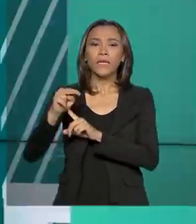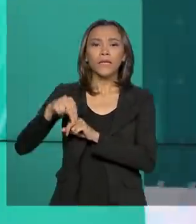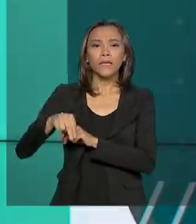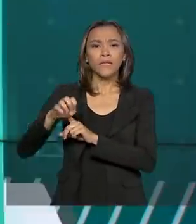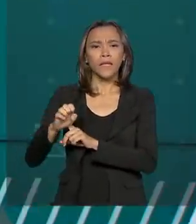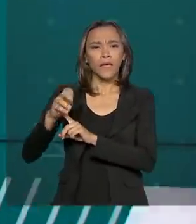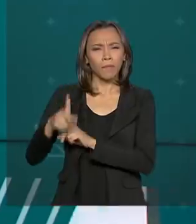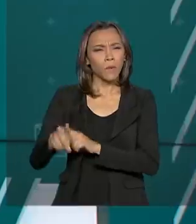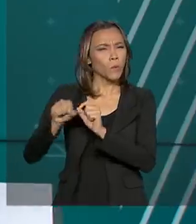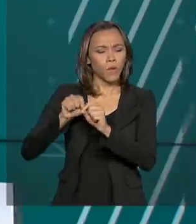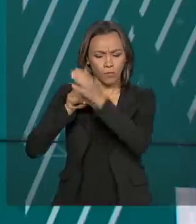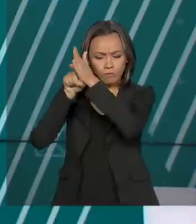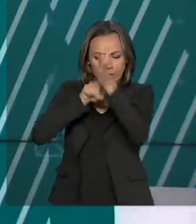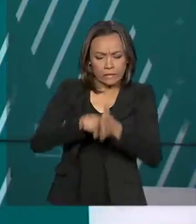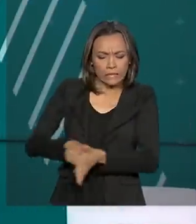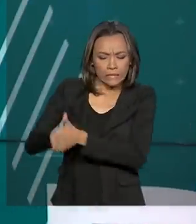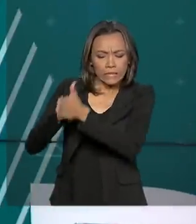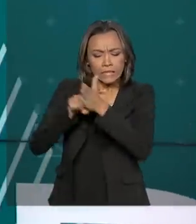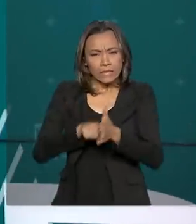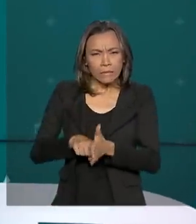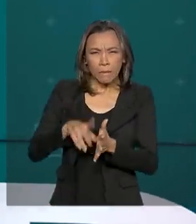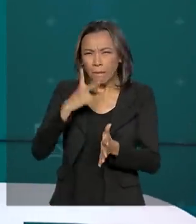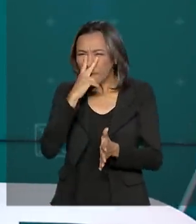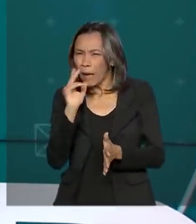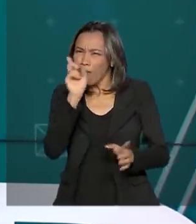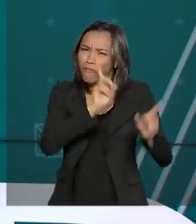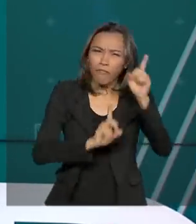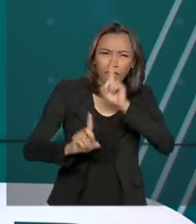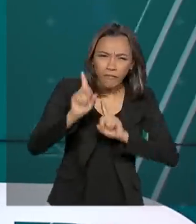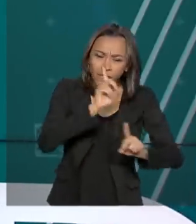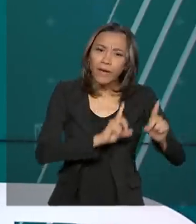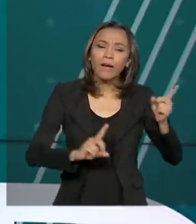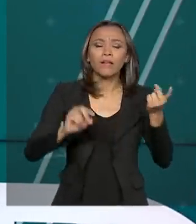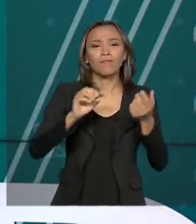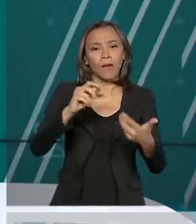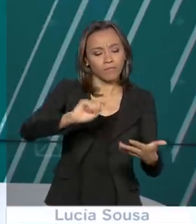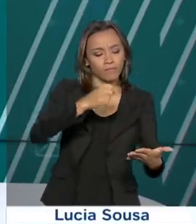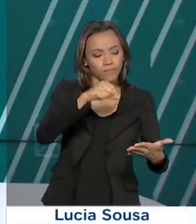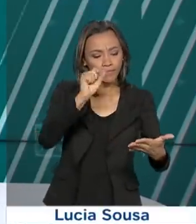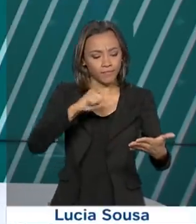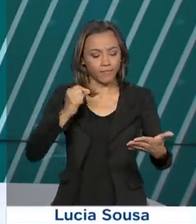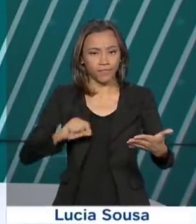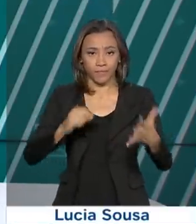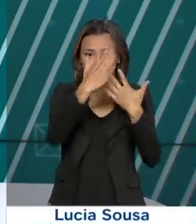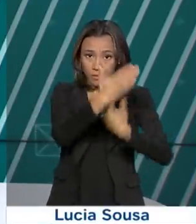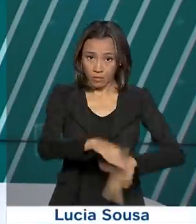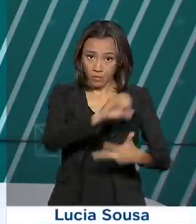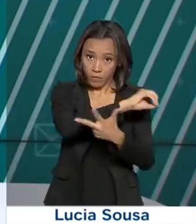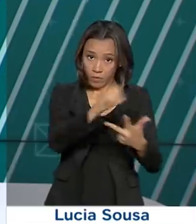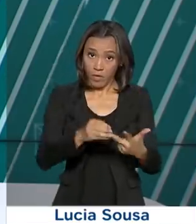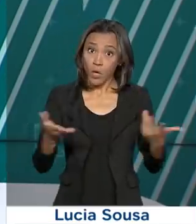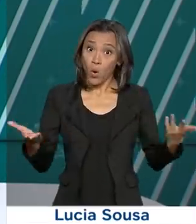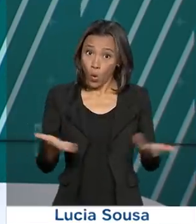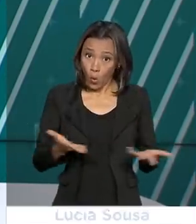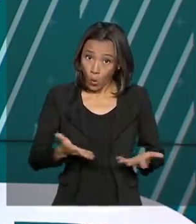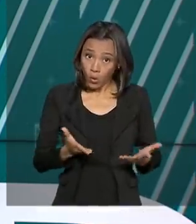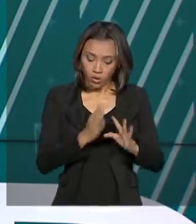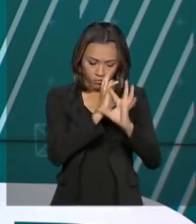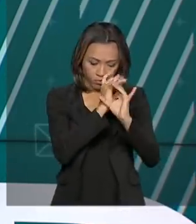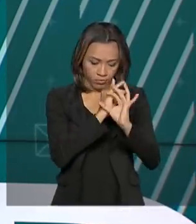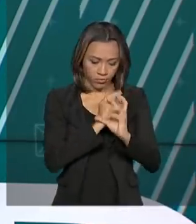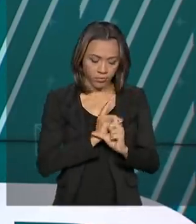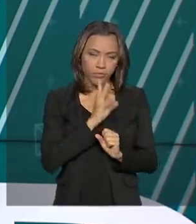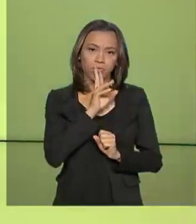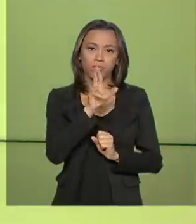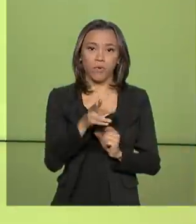possíveis inconsistências na correção das provas do Enem. O resultado da apuração sai hoje. O governo reforça